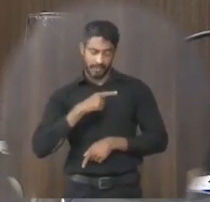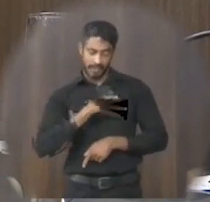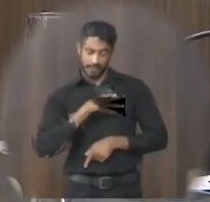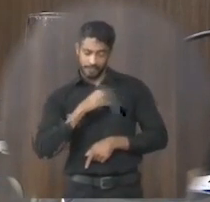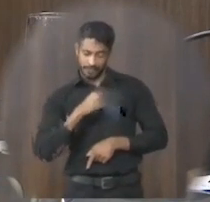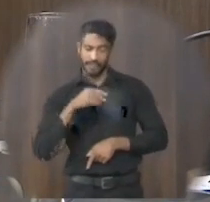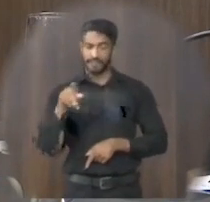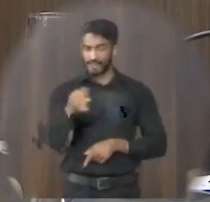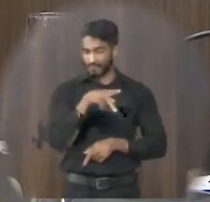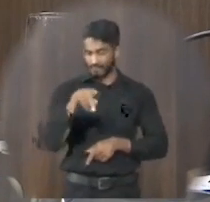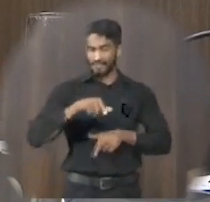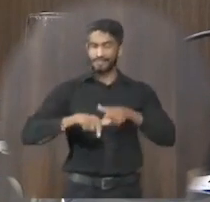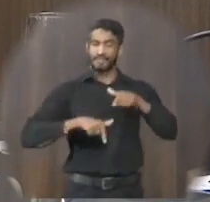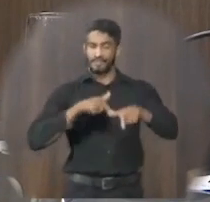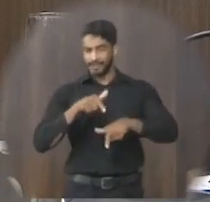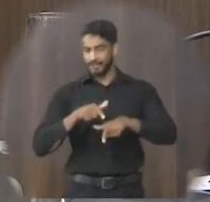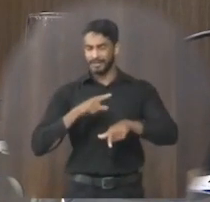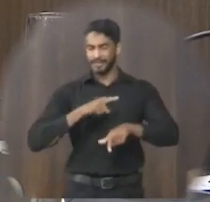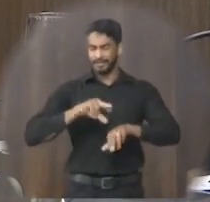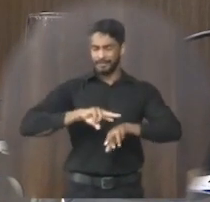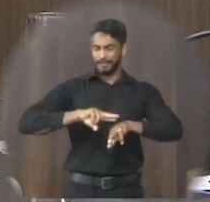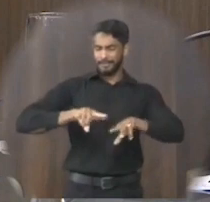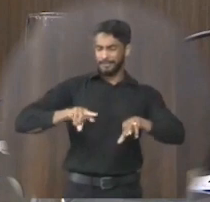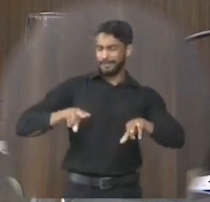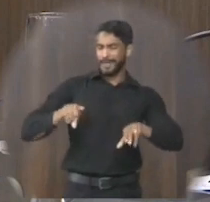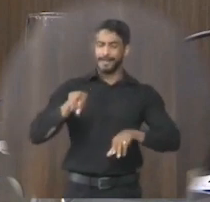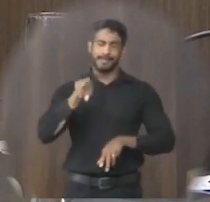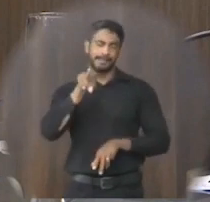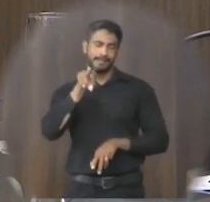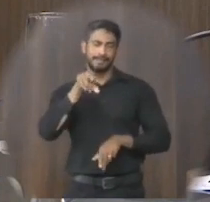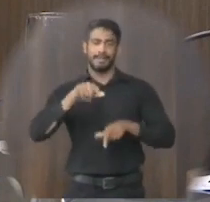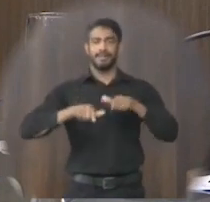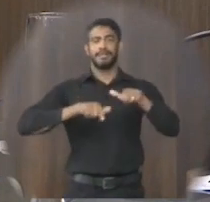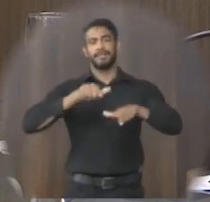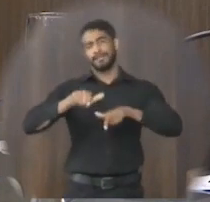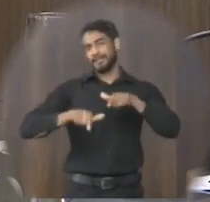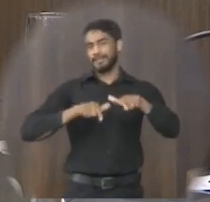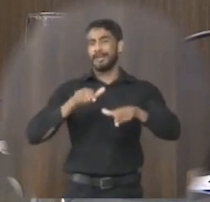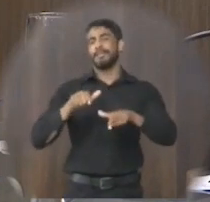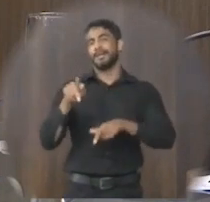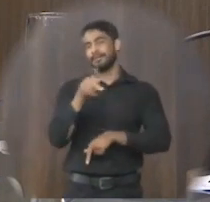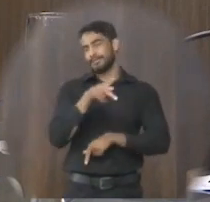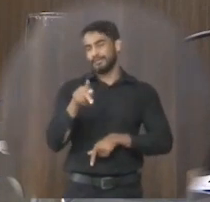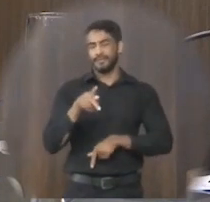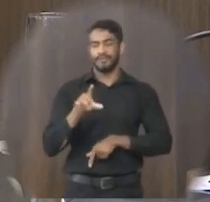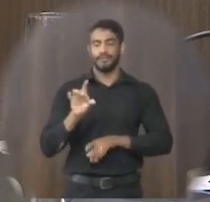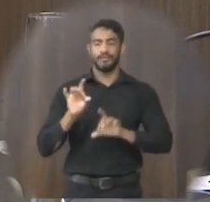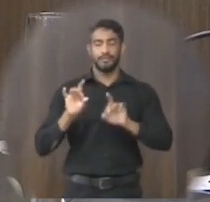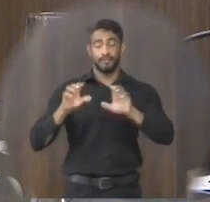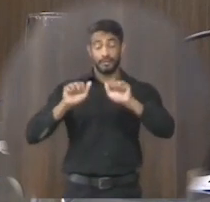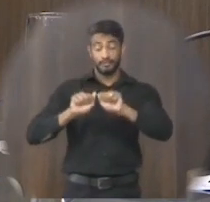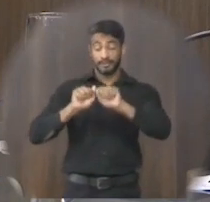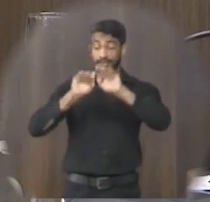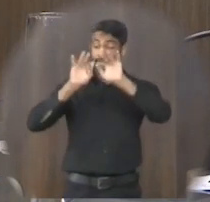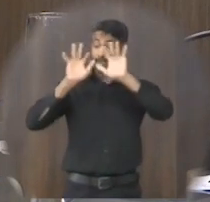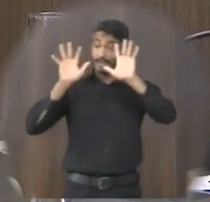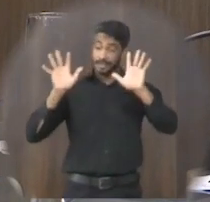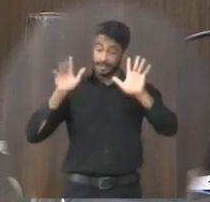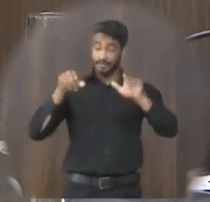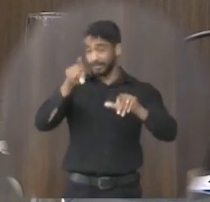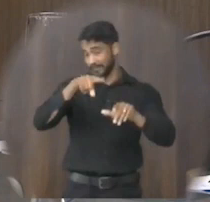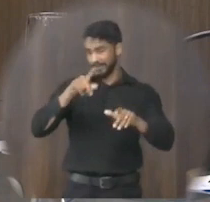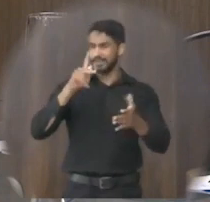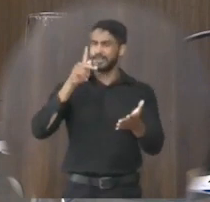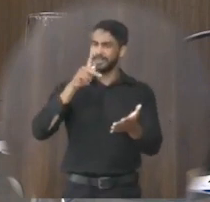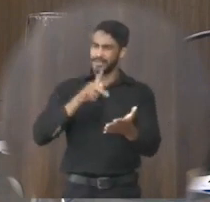atuante tem várias irmãs então jamais não defenderia essa classe então é só um meio de esclarecimento e que vocês